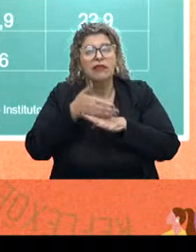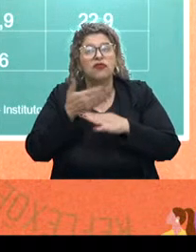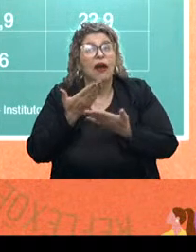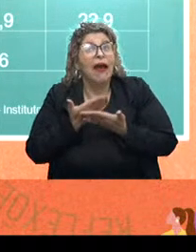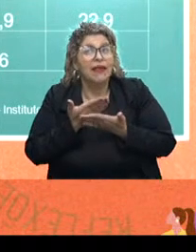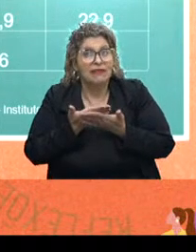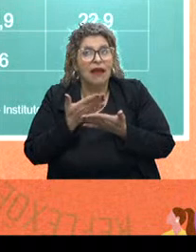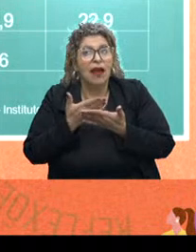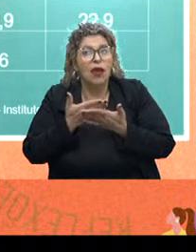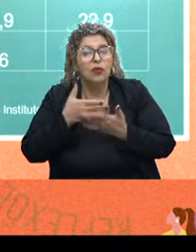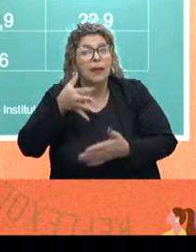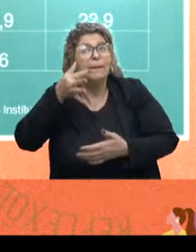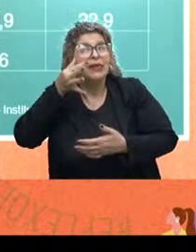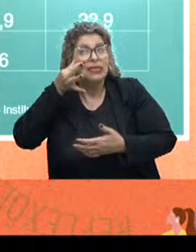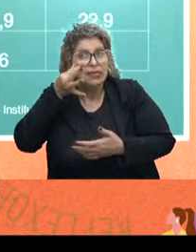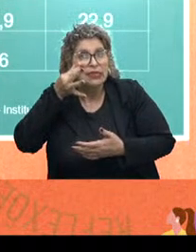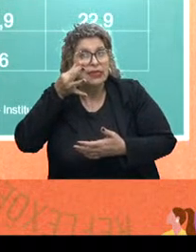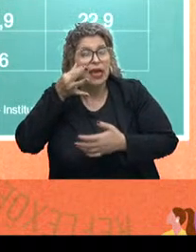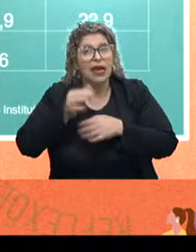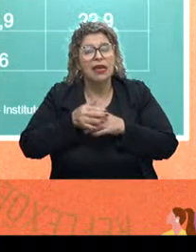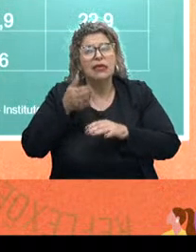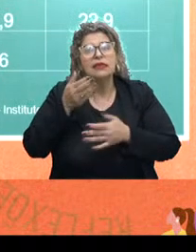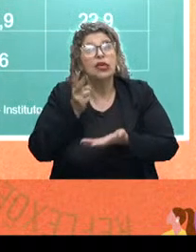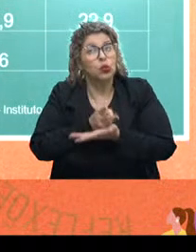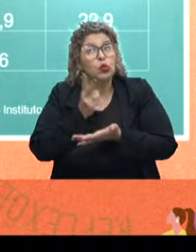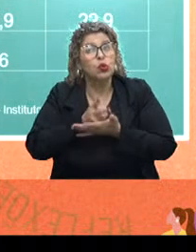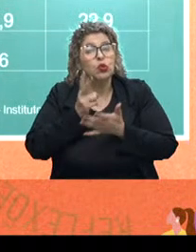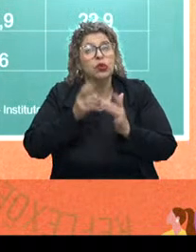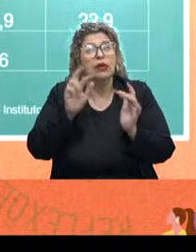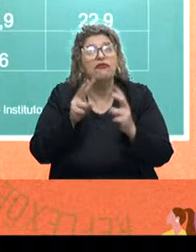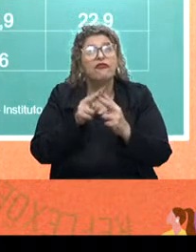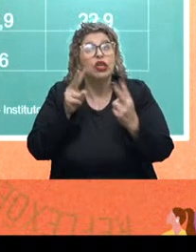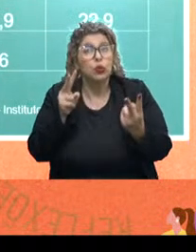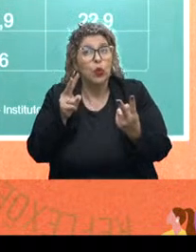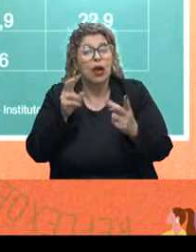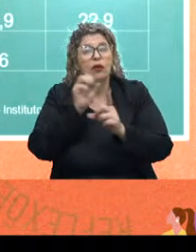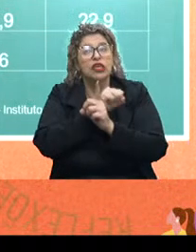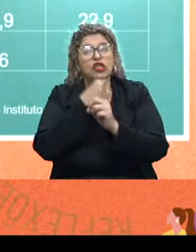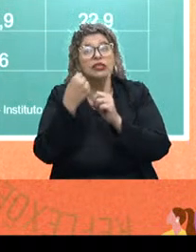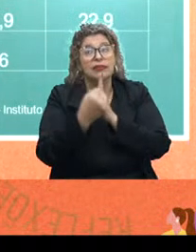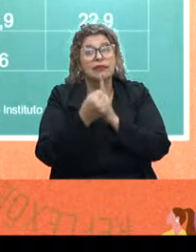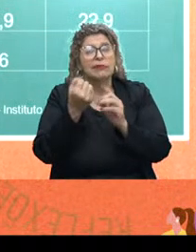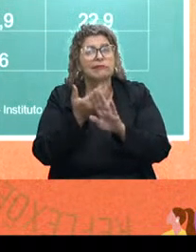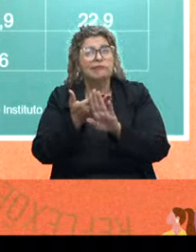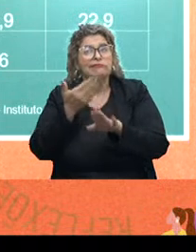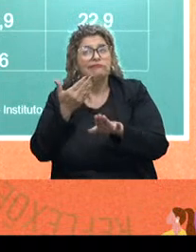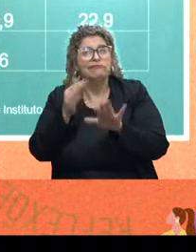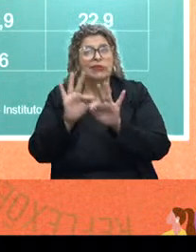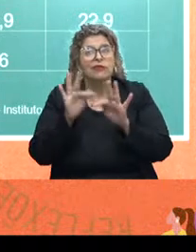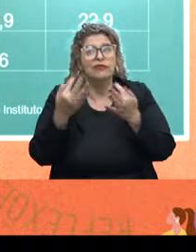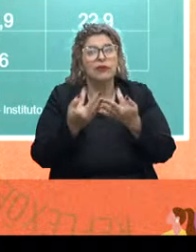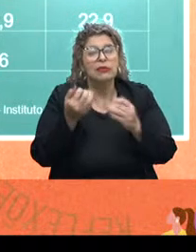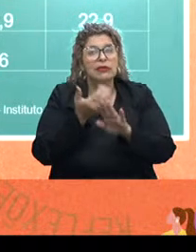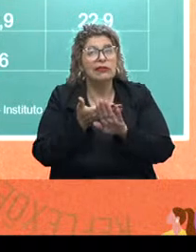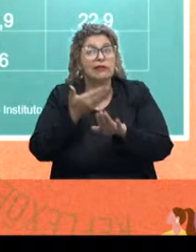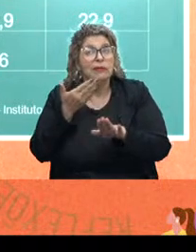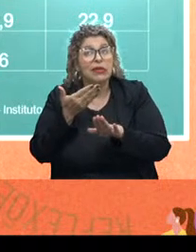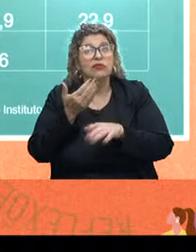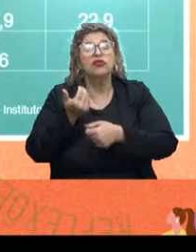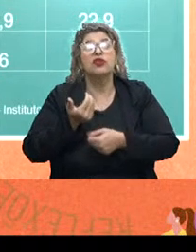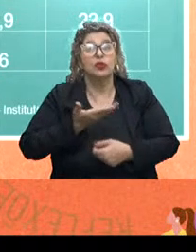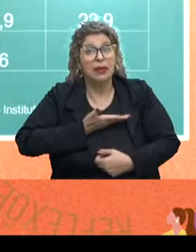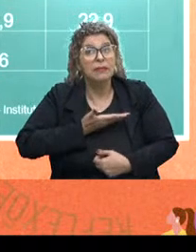presenciais, a manutenção das aulas remotas, o distanciamento dos seus familiares, o distanciamento dos seus amigos,